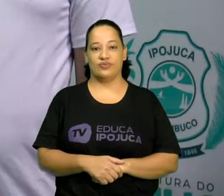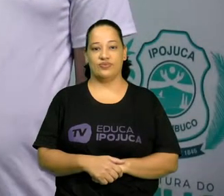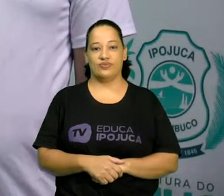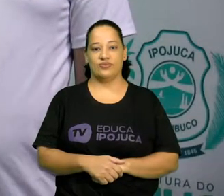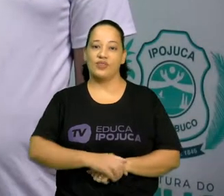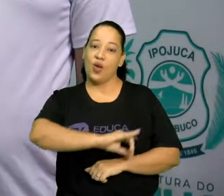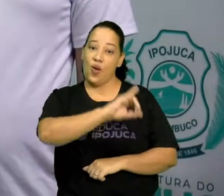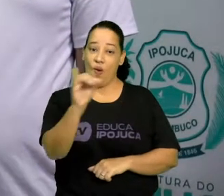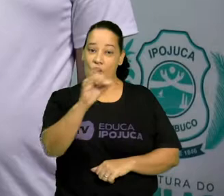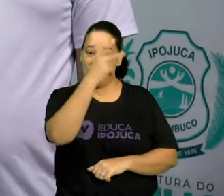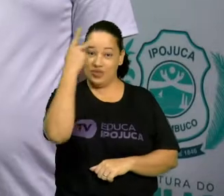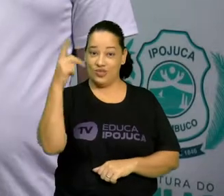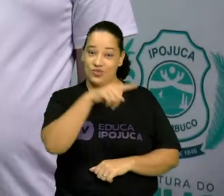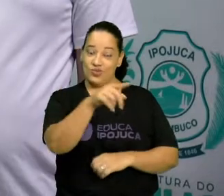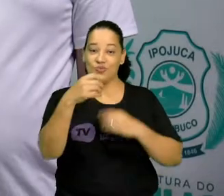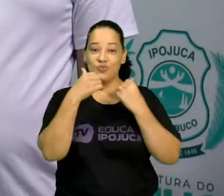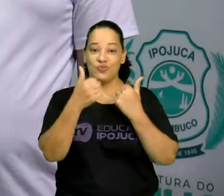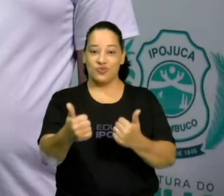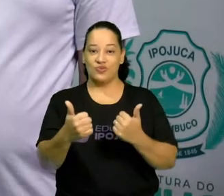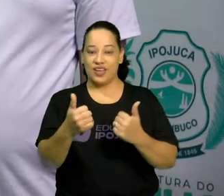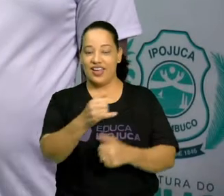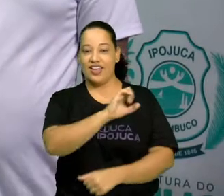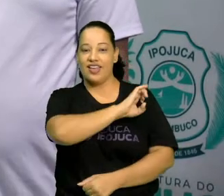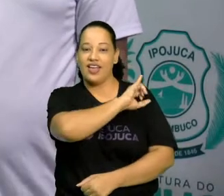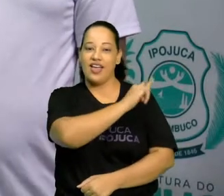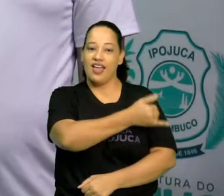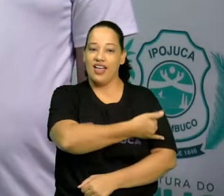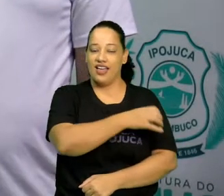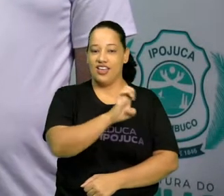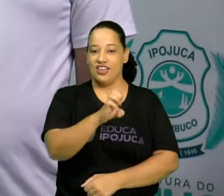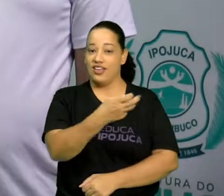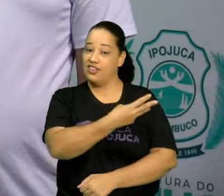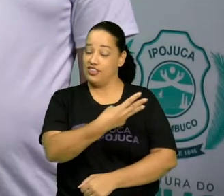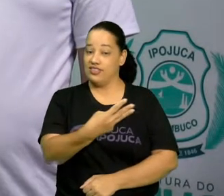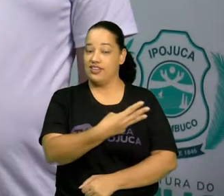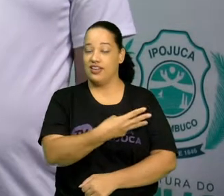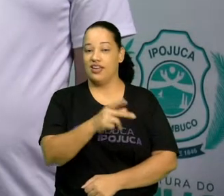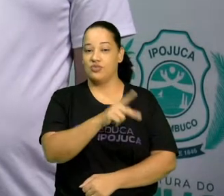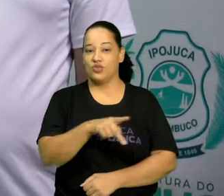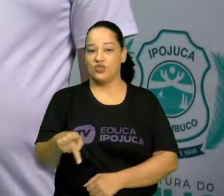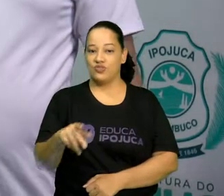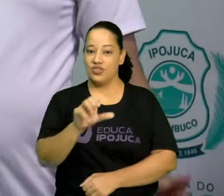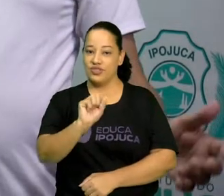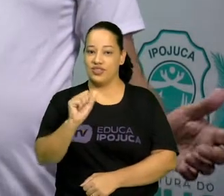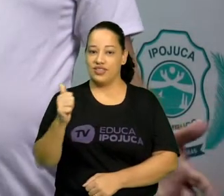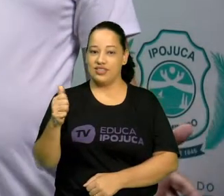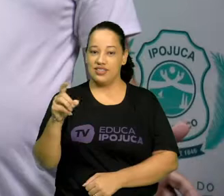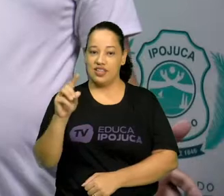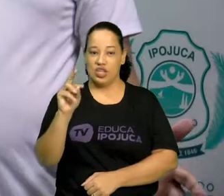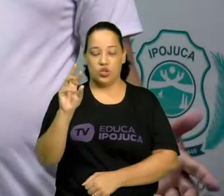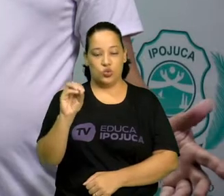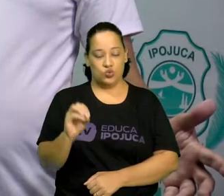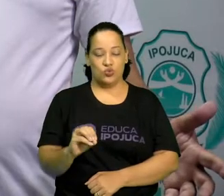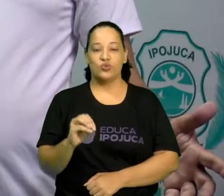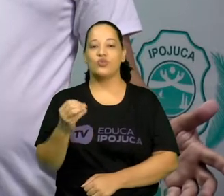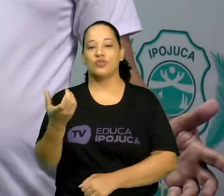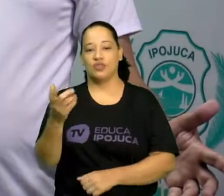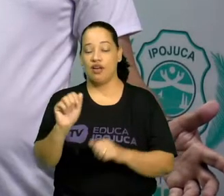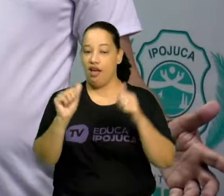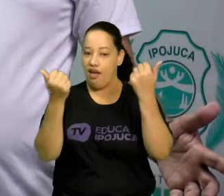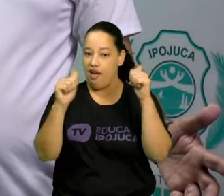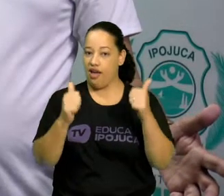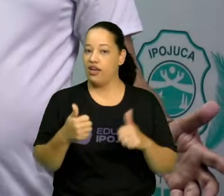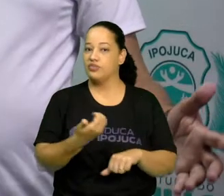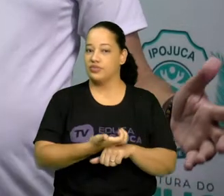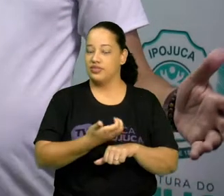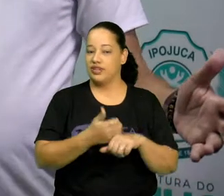Oi pessoal, tudo bom? É já três, professor Sandro Guerra, Artes e hoje na TV Educa